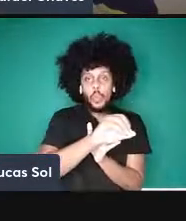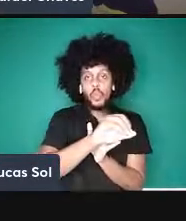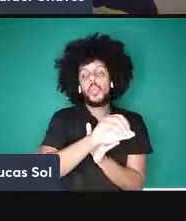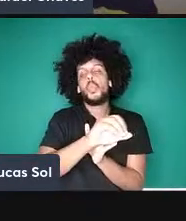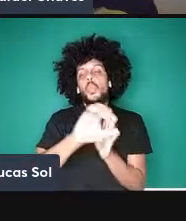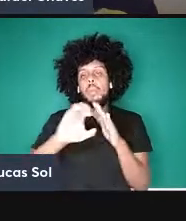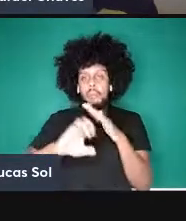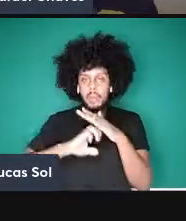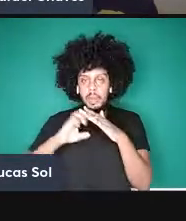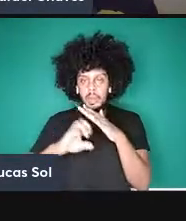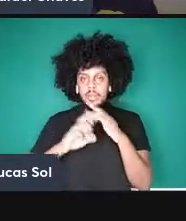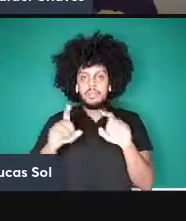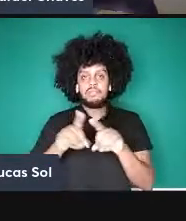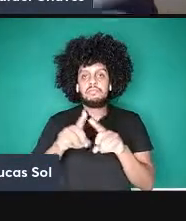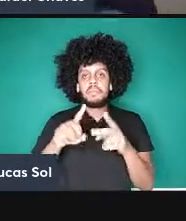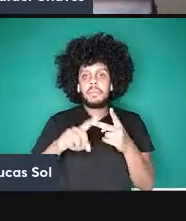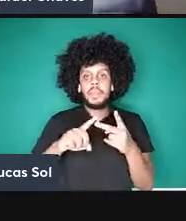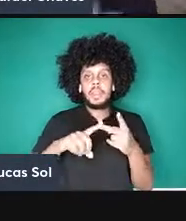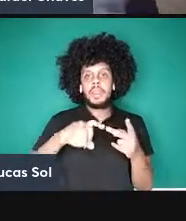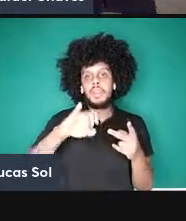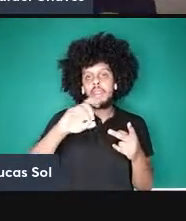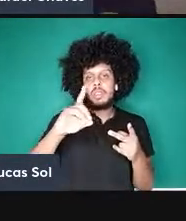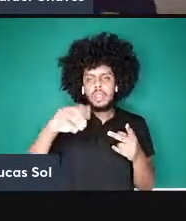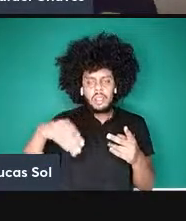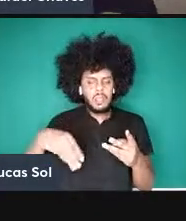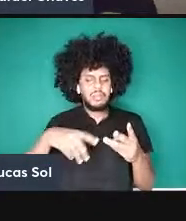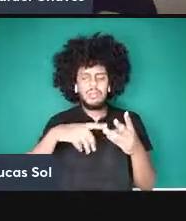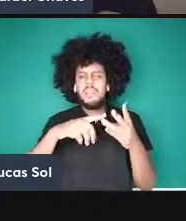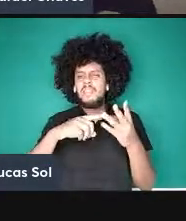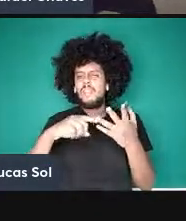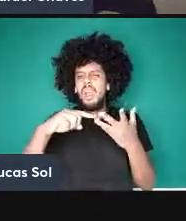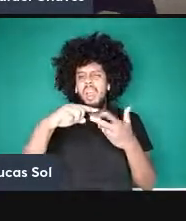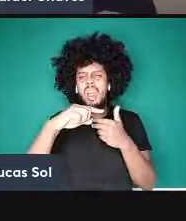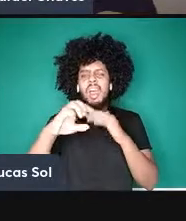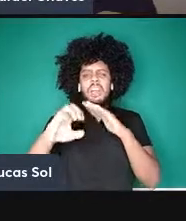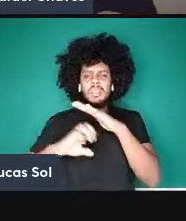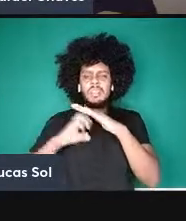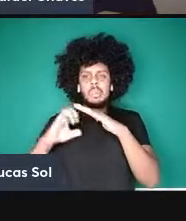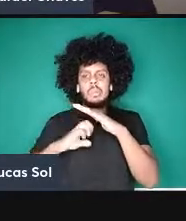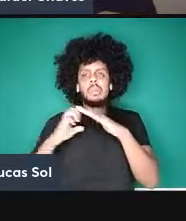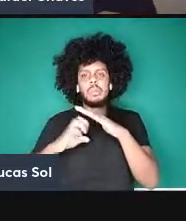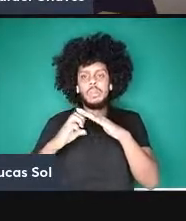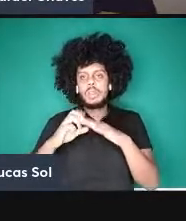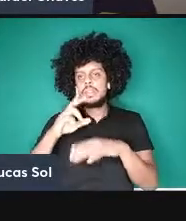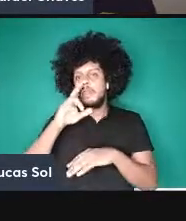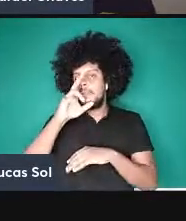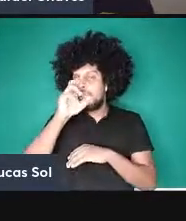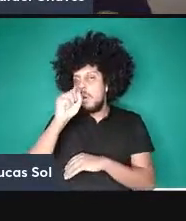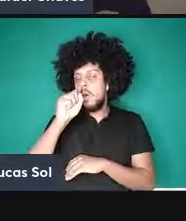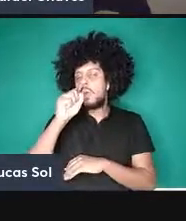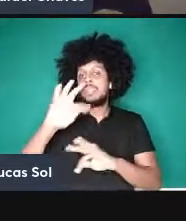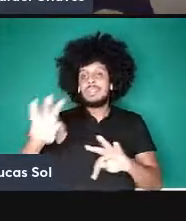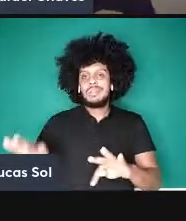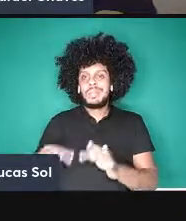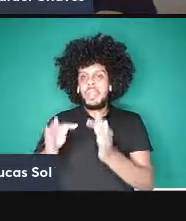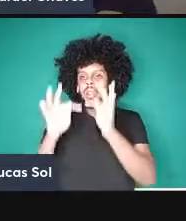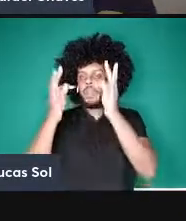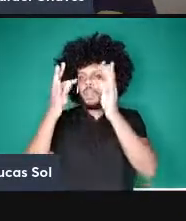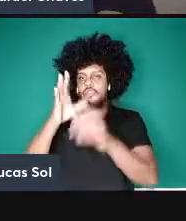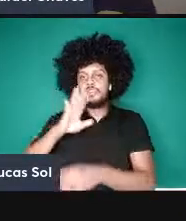IBM Alibaba enfim tem várias gigantes da tecnologia investindo nessas